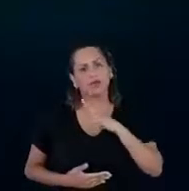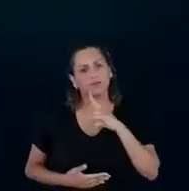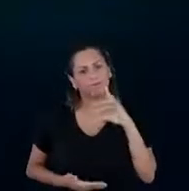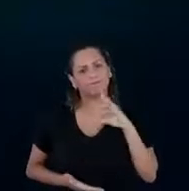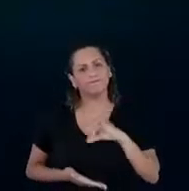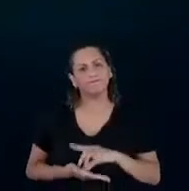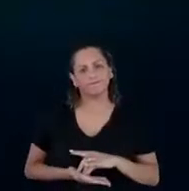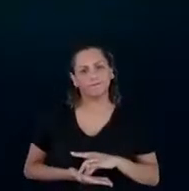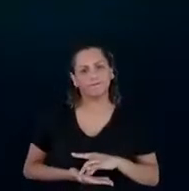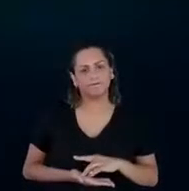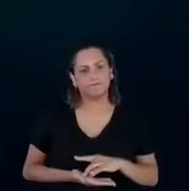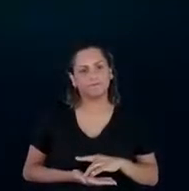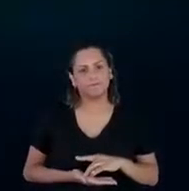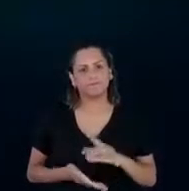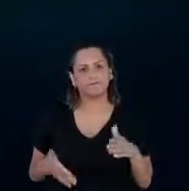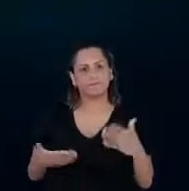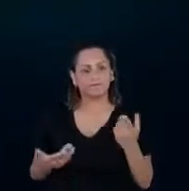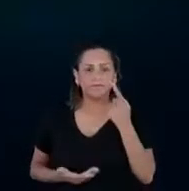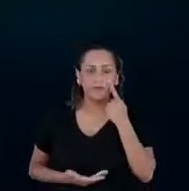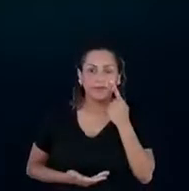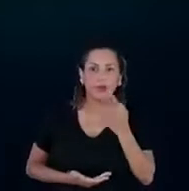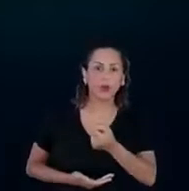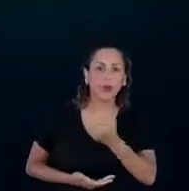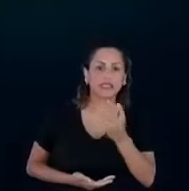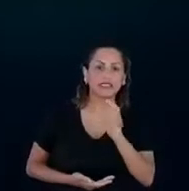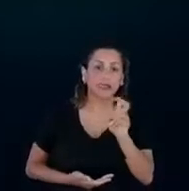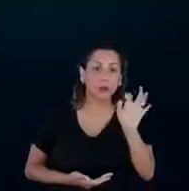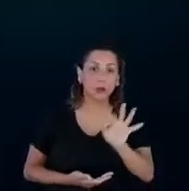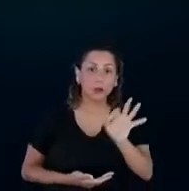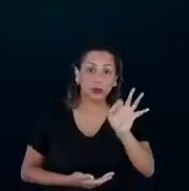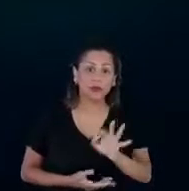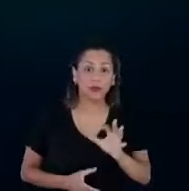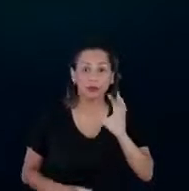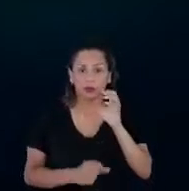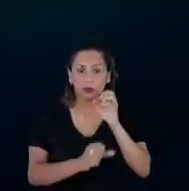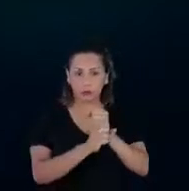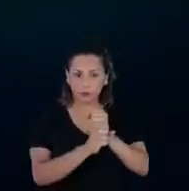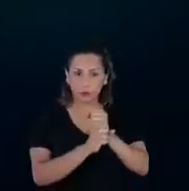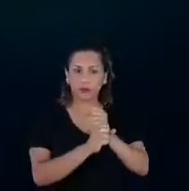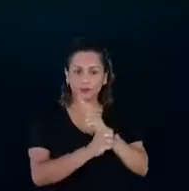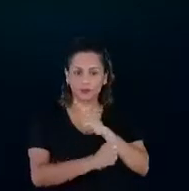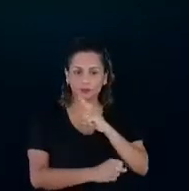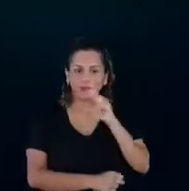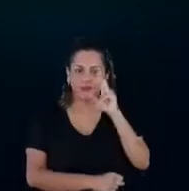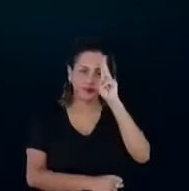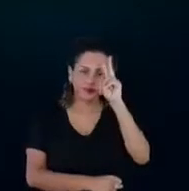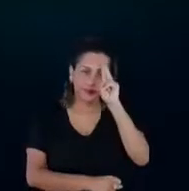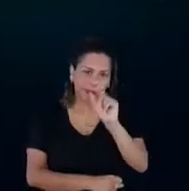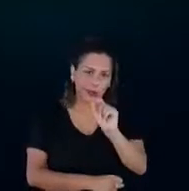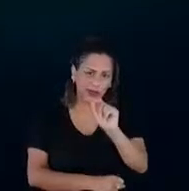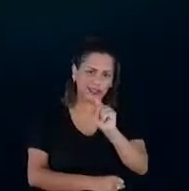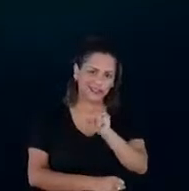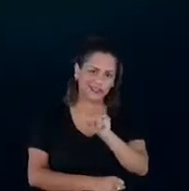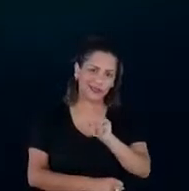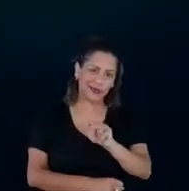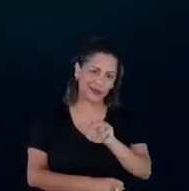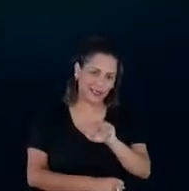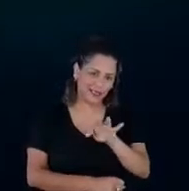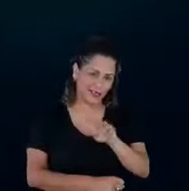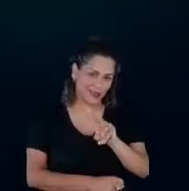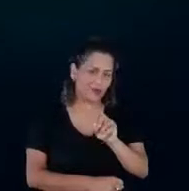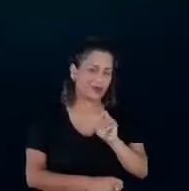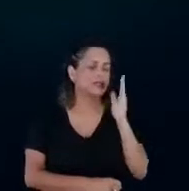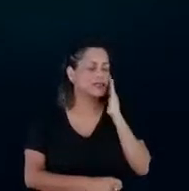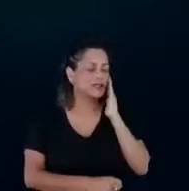Então, a gente chega ali também a quase 5% do consumo total. Lembrando, aí o Gustavo sabe muito bem, a gente tem aí